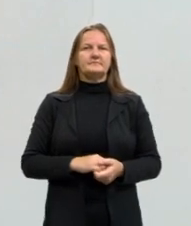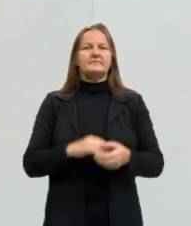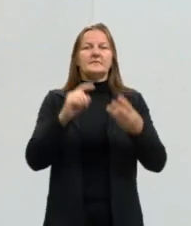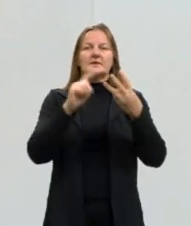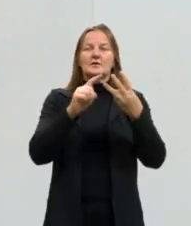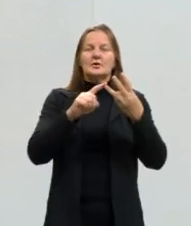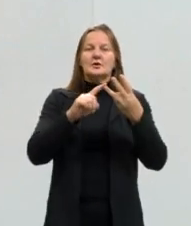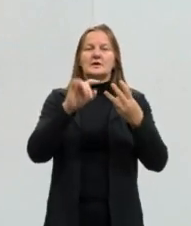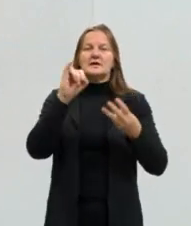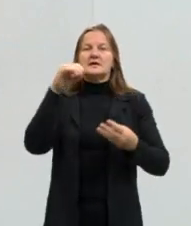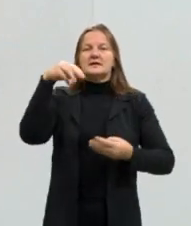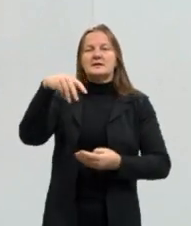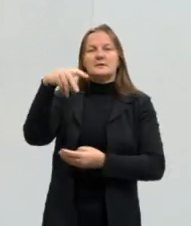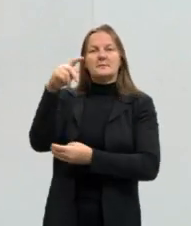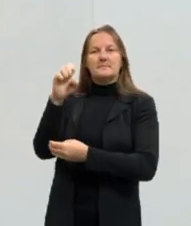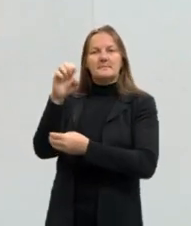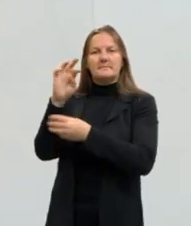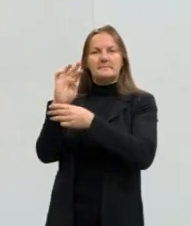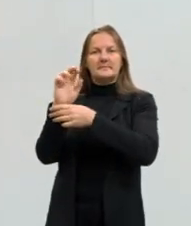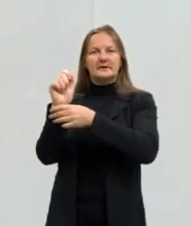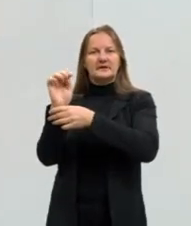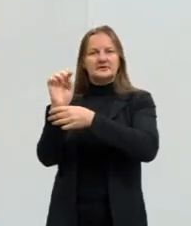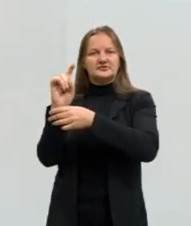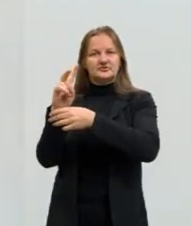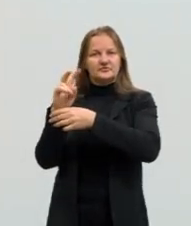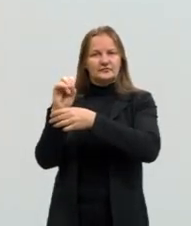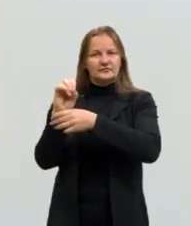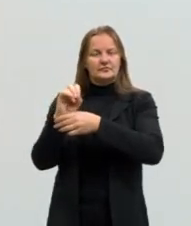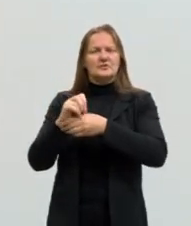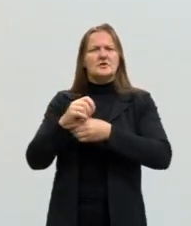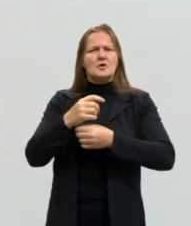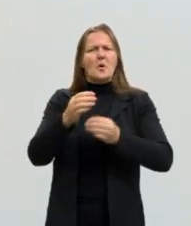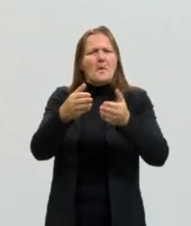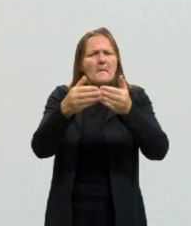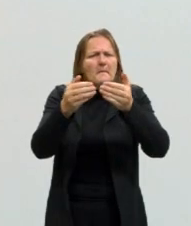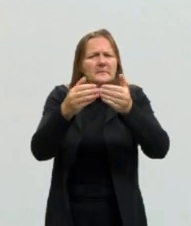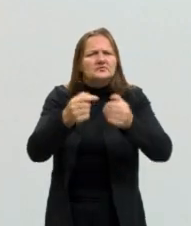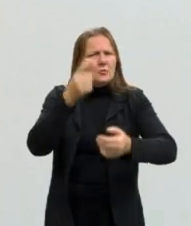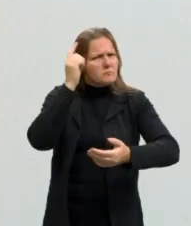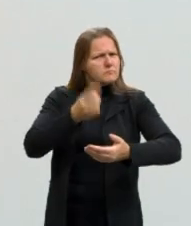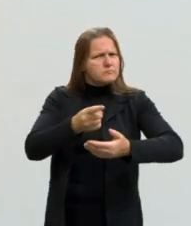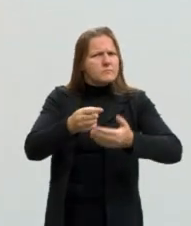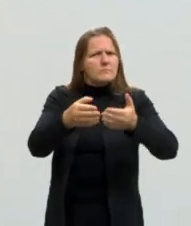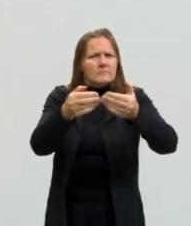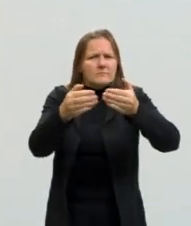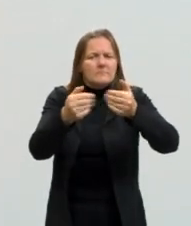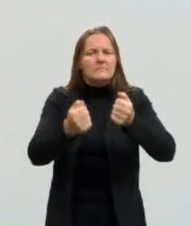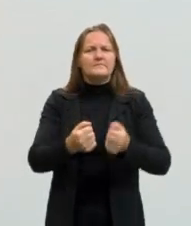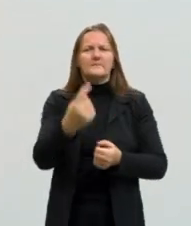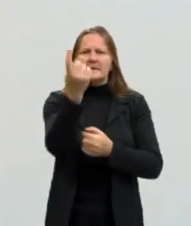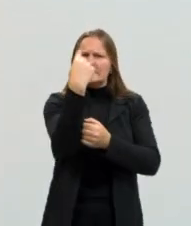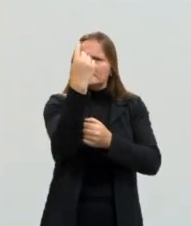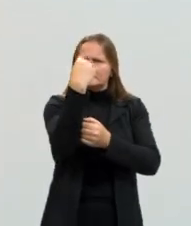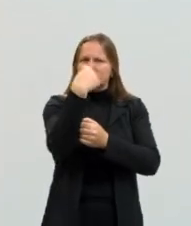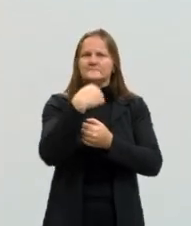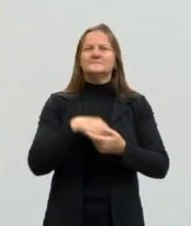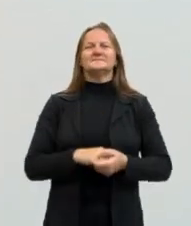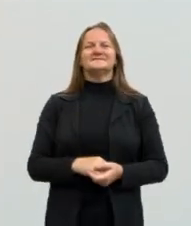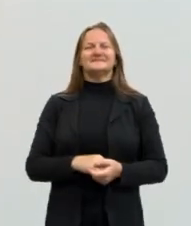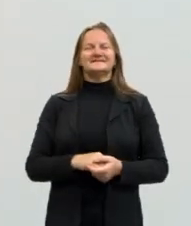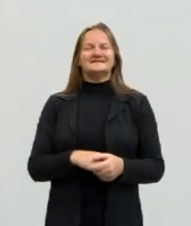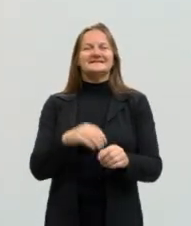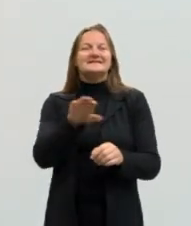imperativo, a ordem, o pedido, que normalmente nós vamos